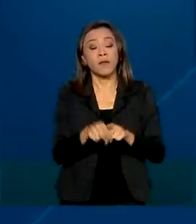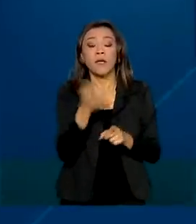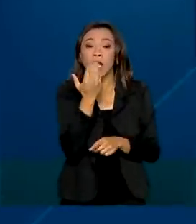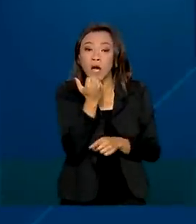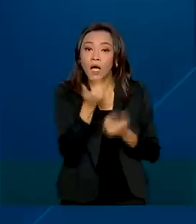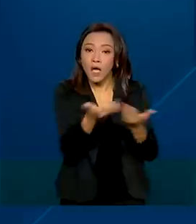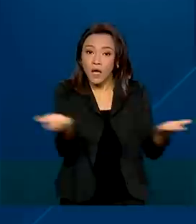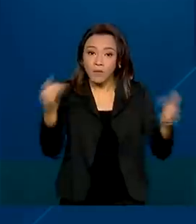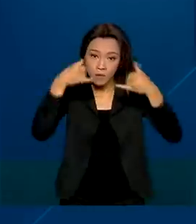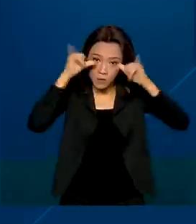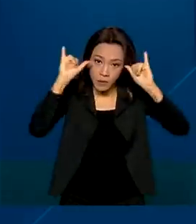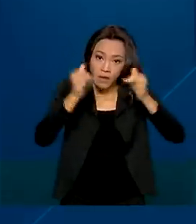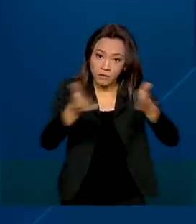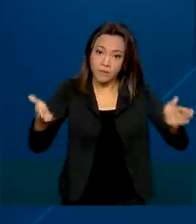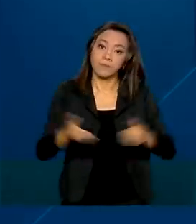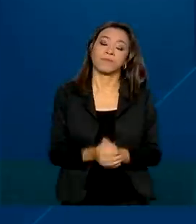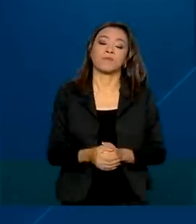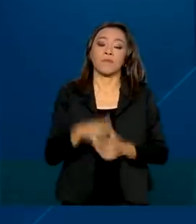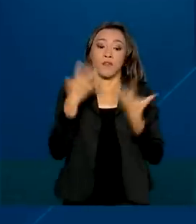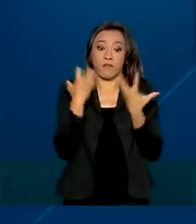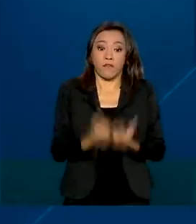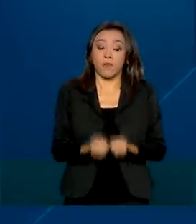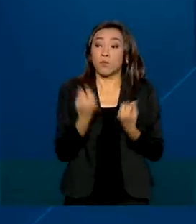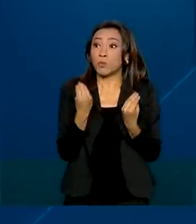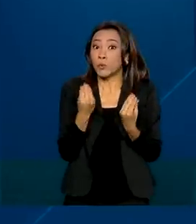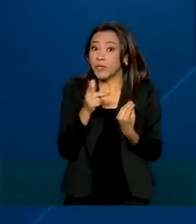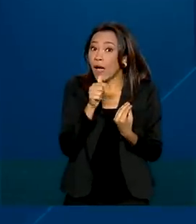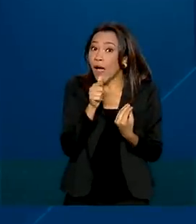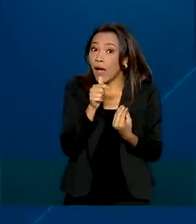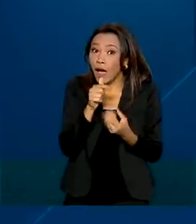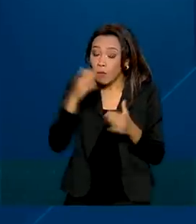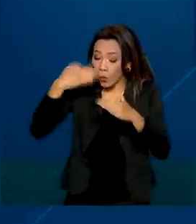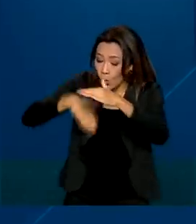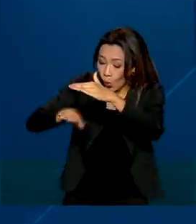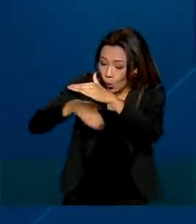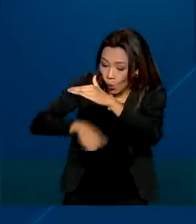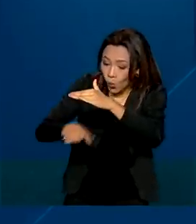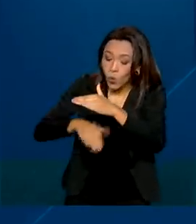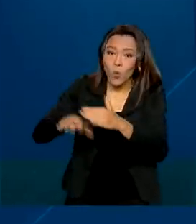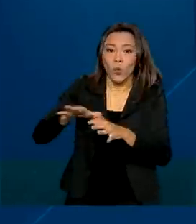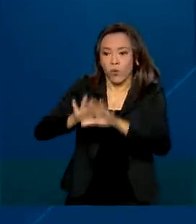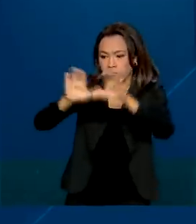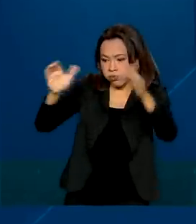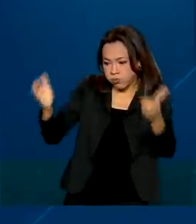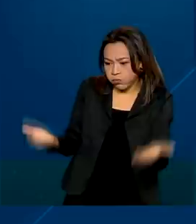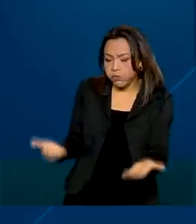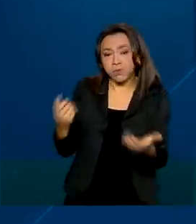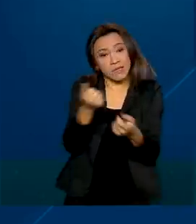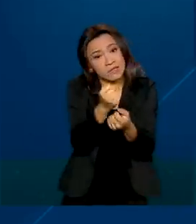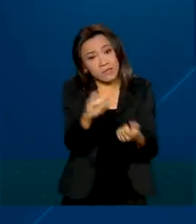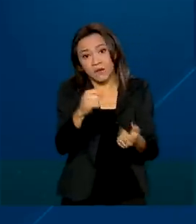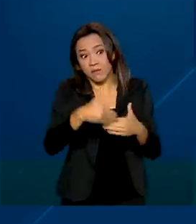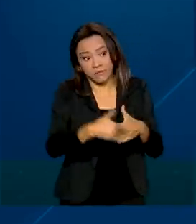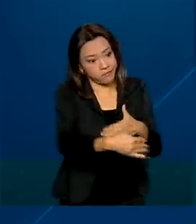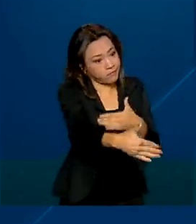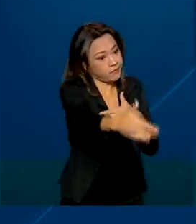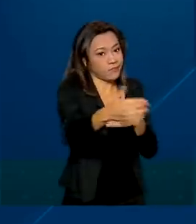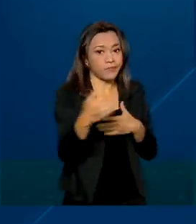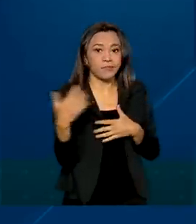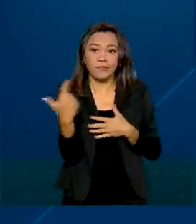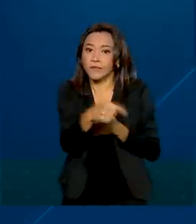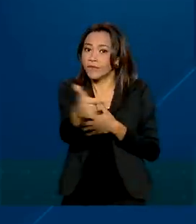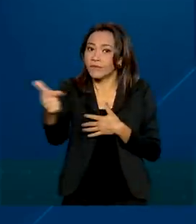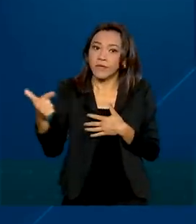vai precisar investir muito em água, fazer reserva de água, porque senão nós não vamos ter como realizar,